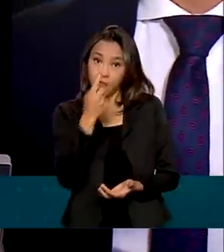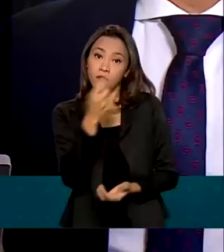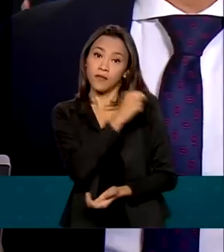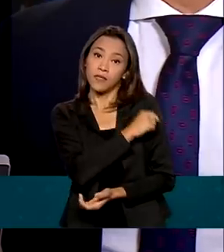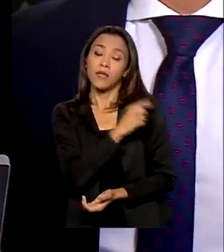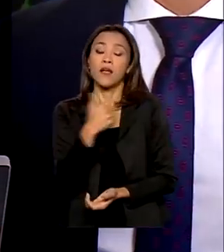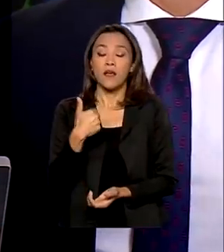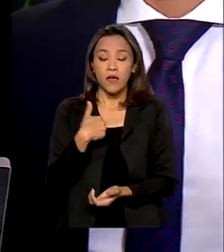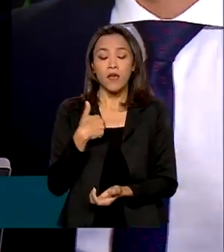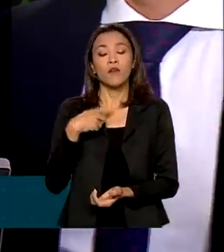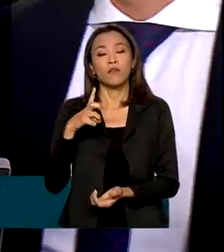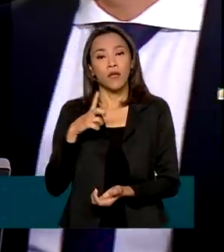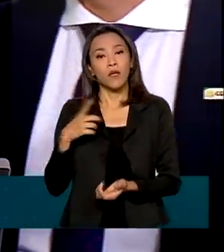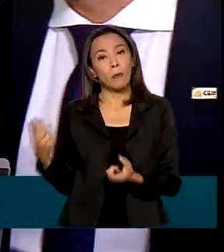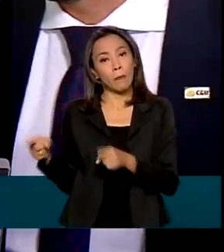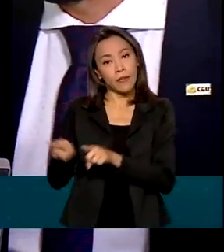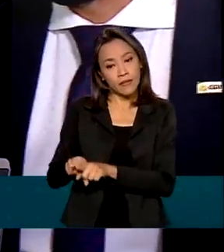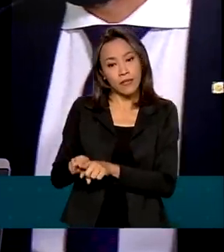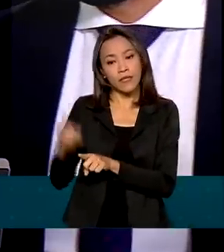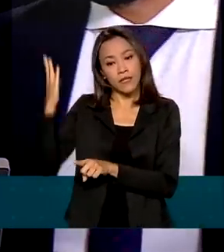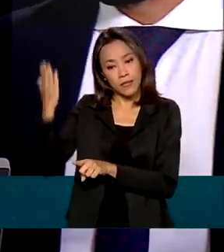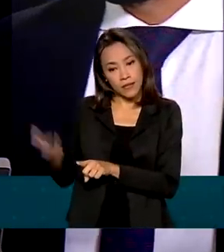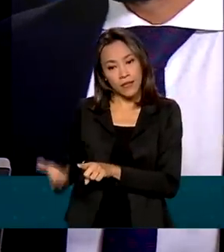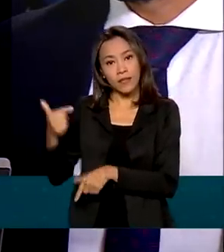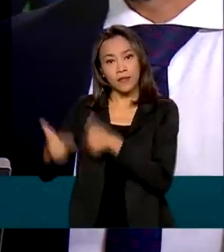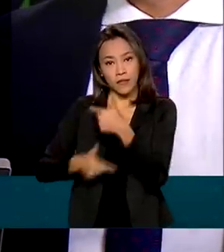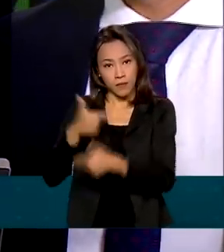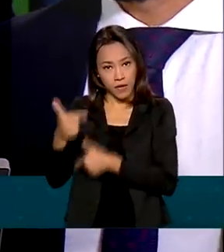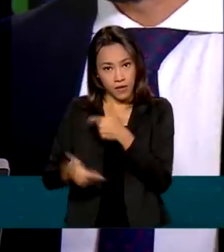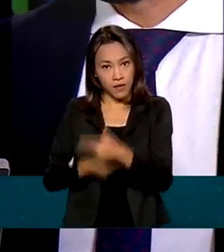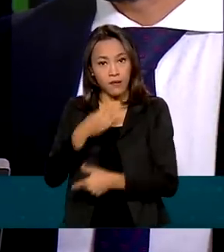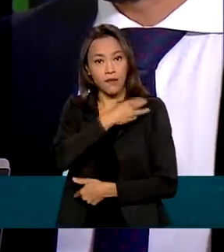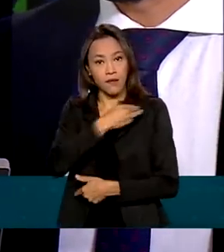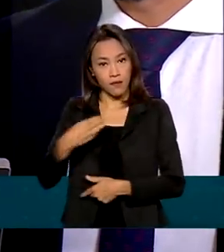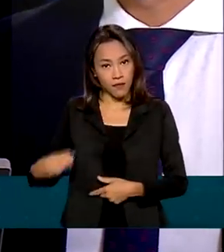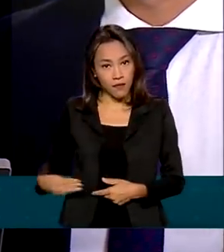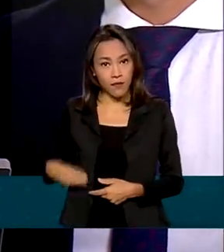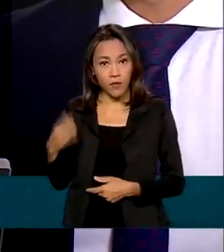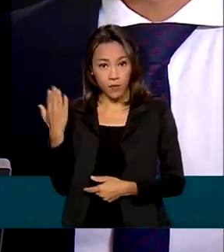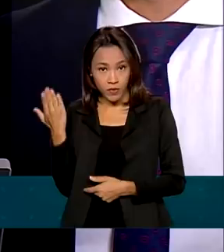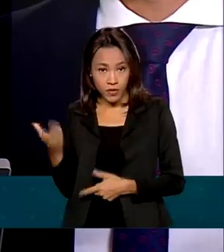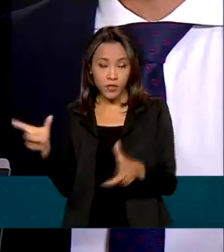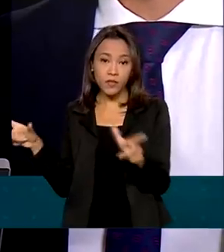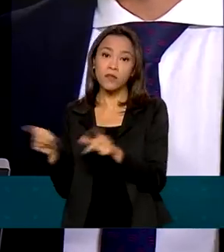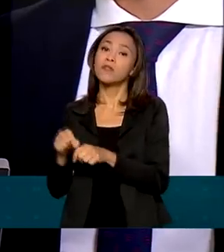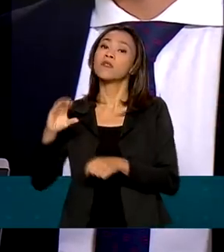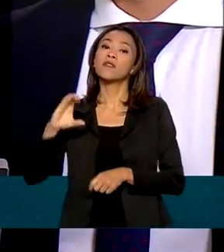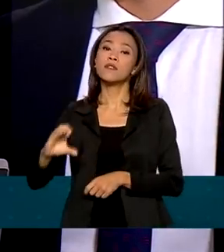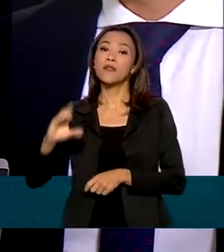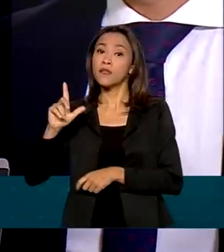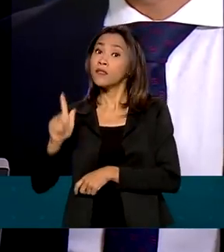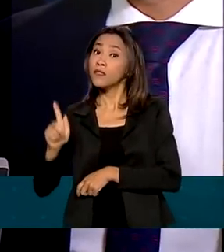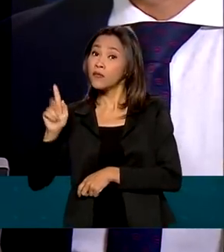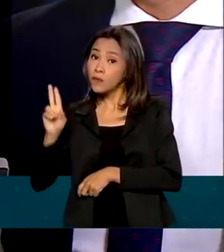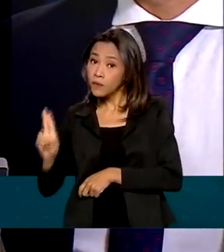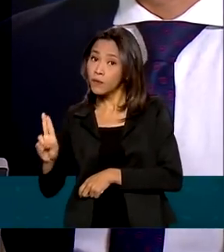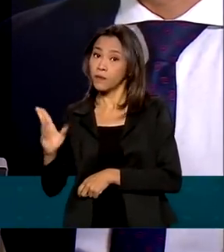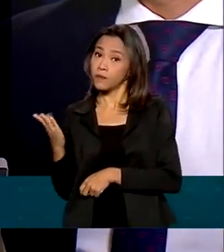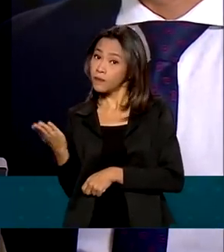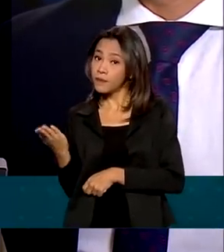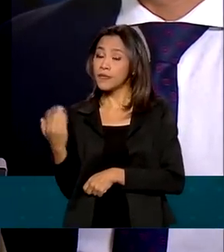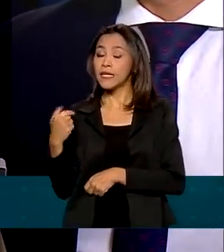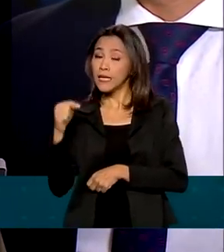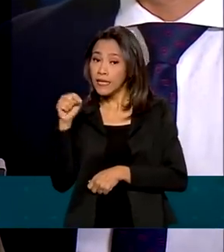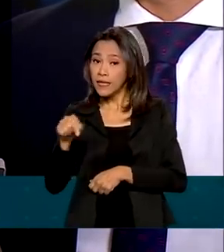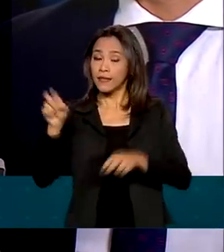tenho trabalhado aqui em parceria com o ministro Wagner Rosário, da Controladoria Geral da União. E esse